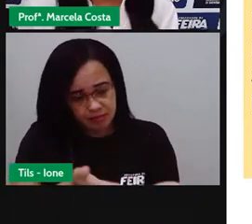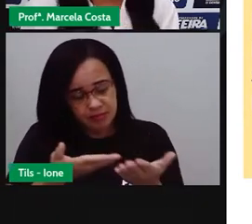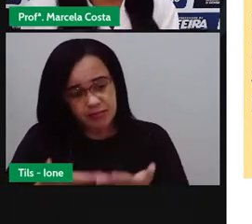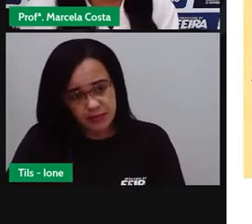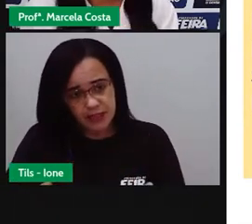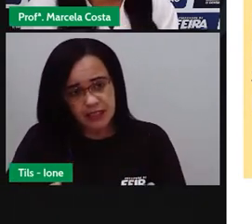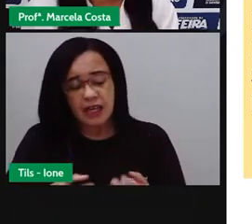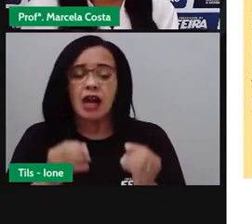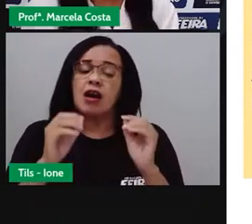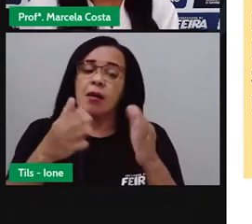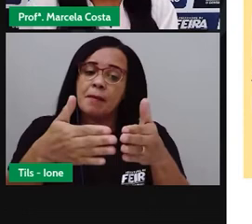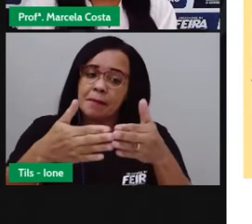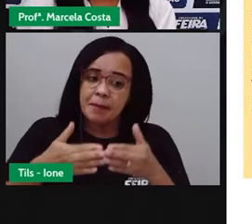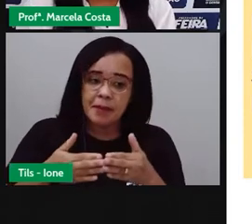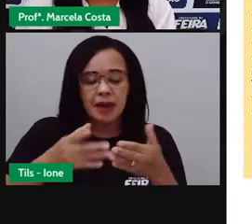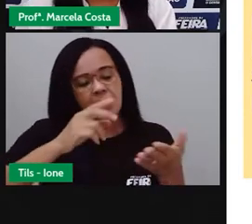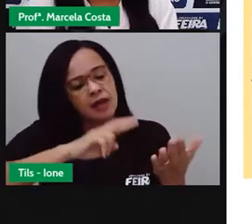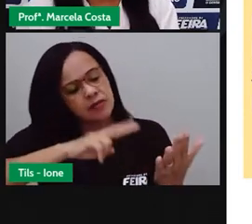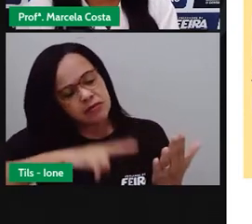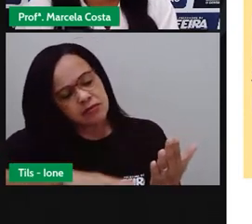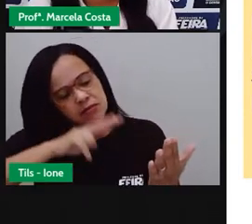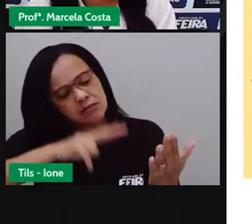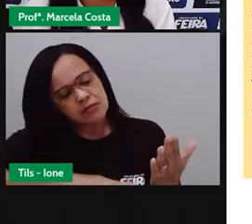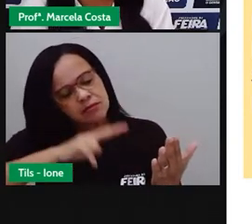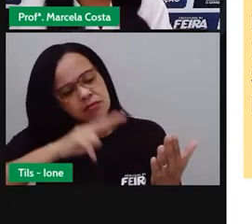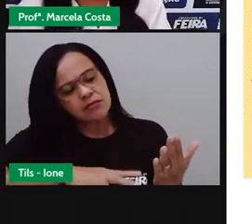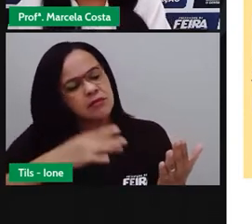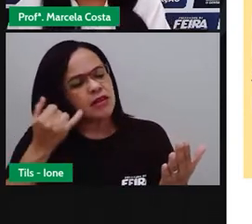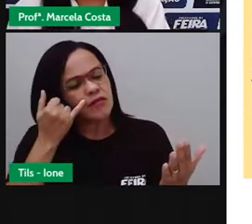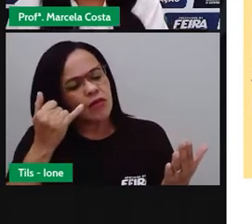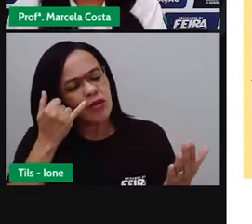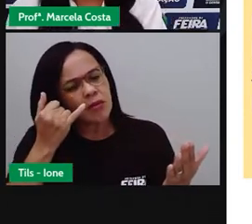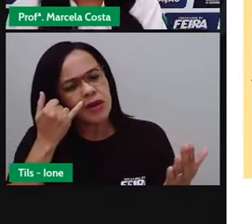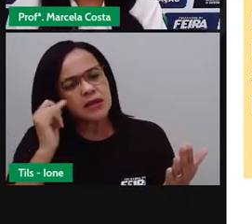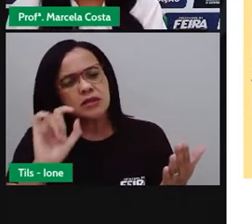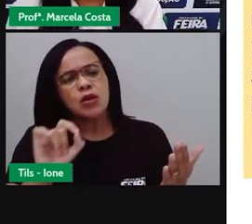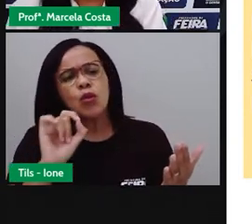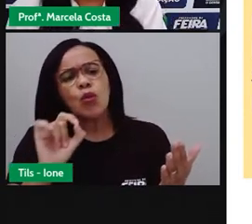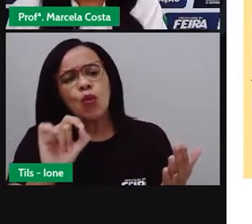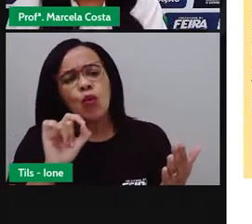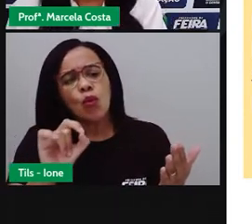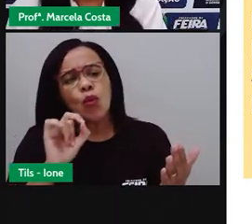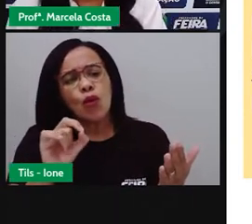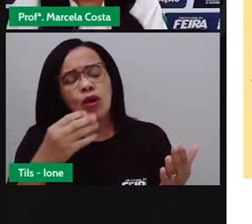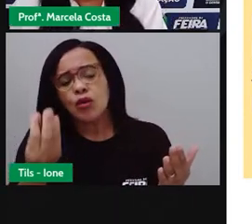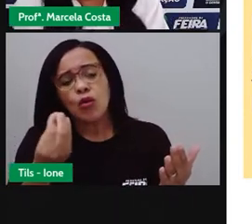aí para você acompanhar e observar se tem essas informações que eu disse aqui para você.